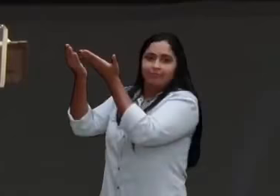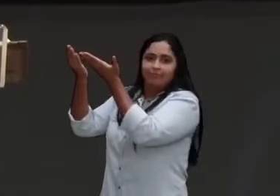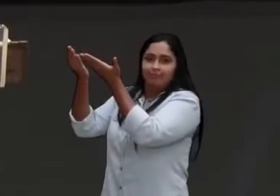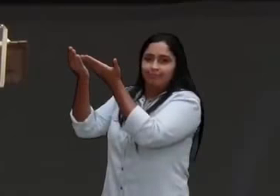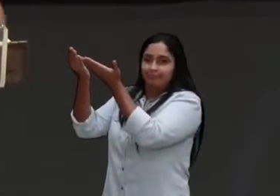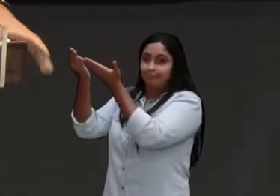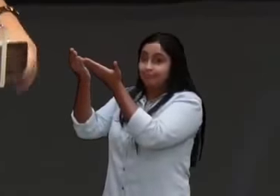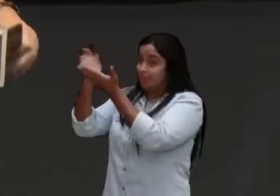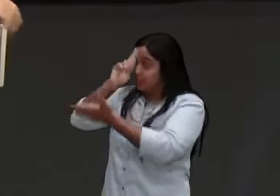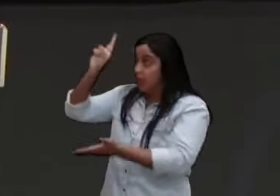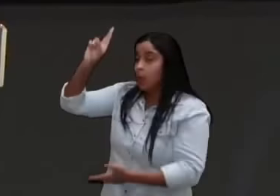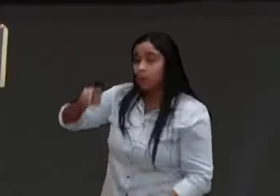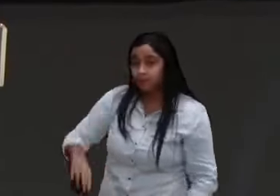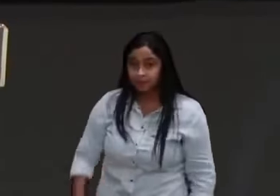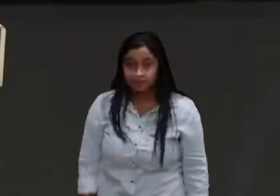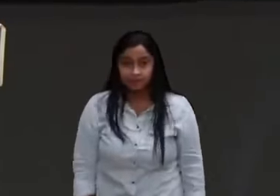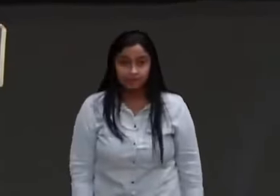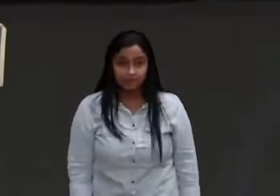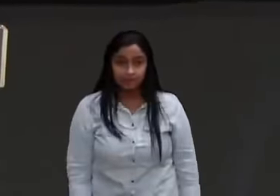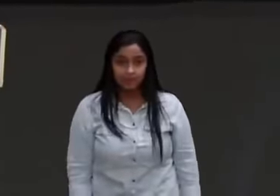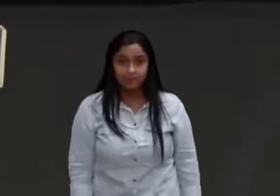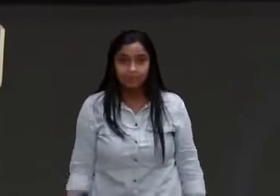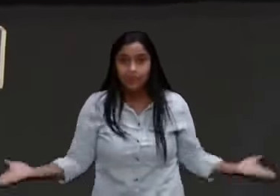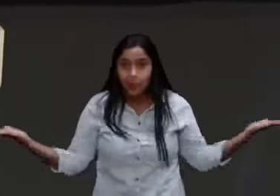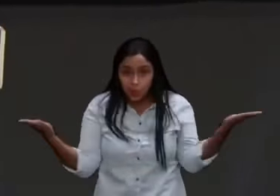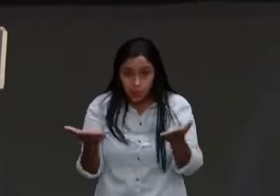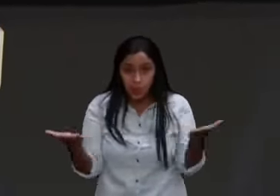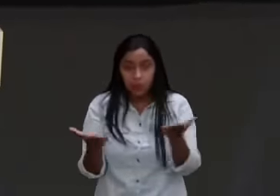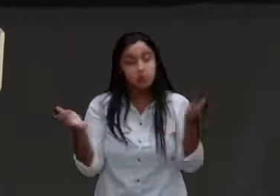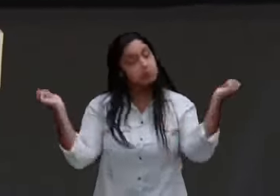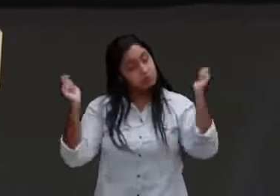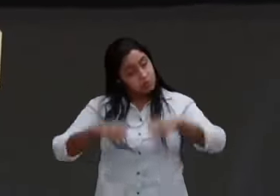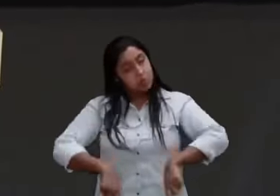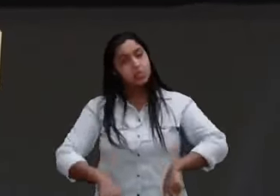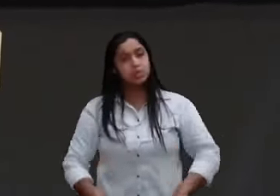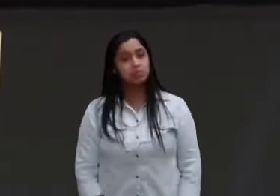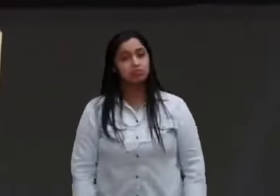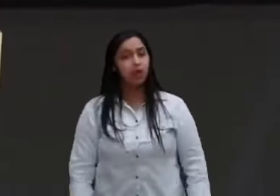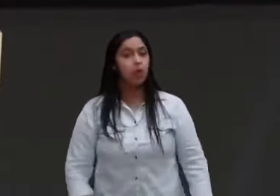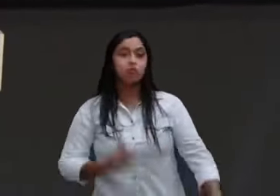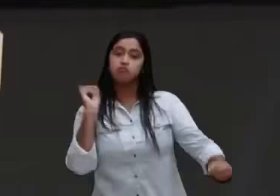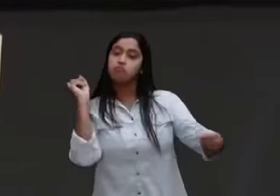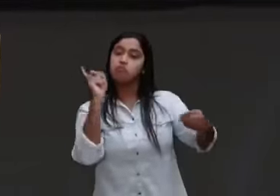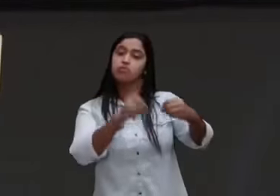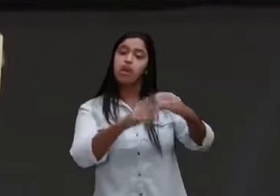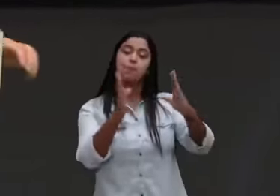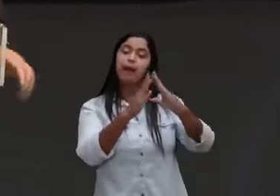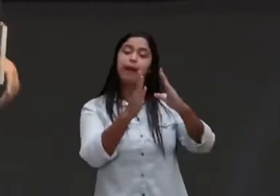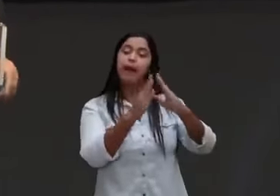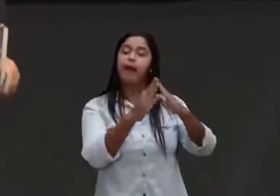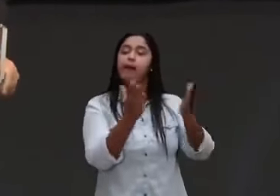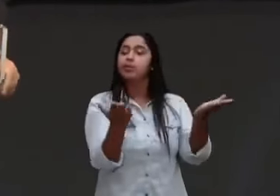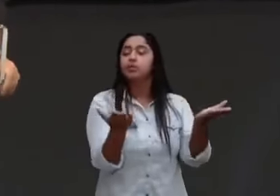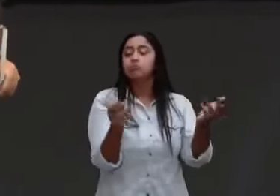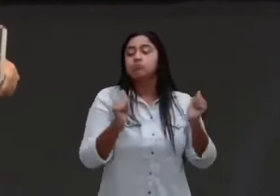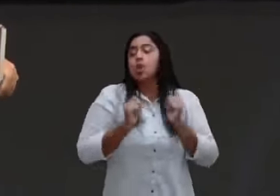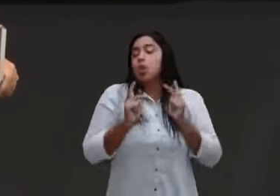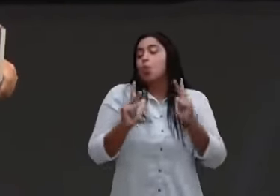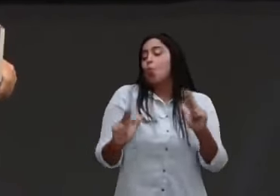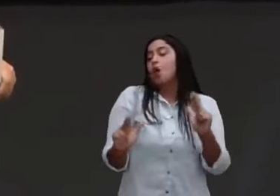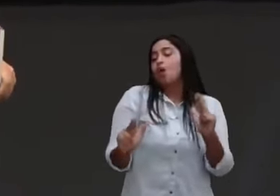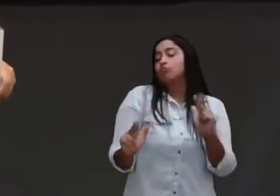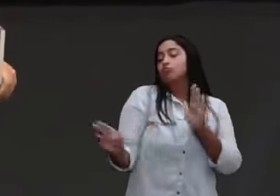hoje, nós podemos sair daqui, do mesmo jeito, ou a gente pode sair daqui, com um propósito, qual é o propósito?